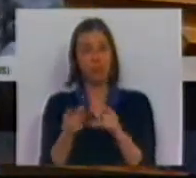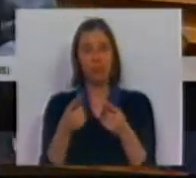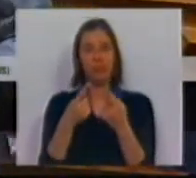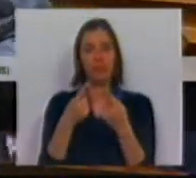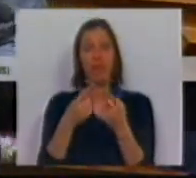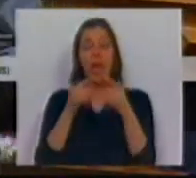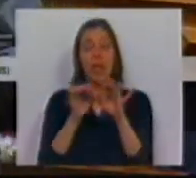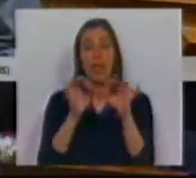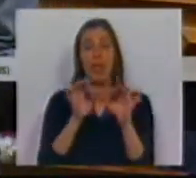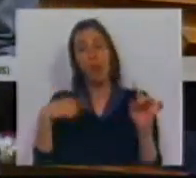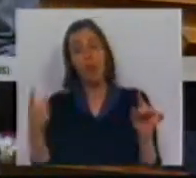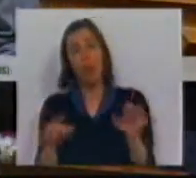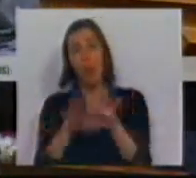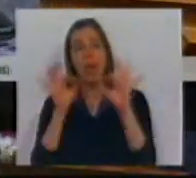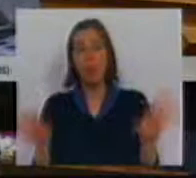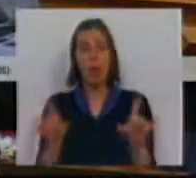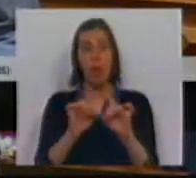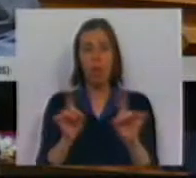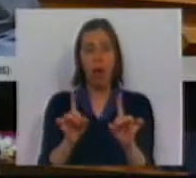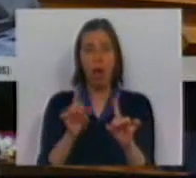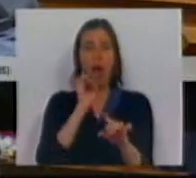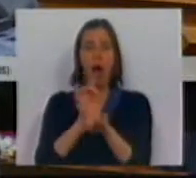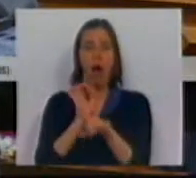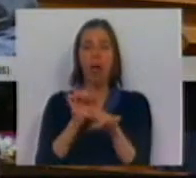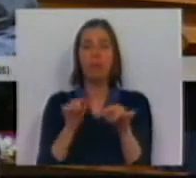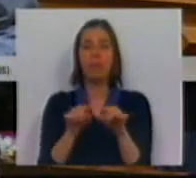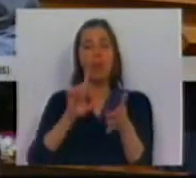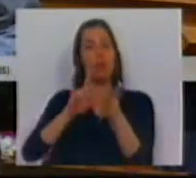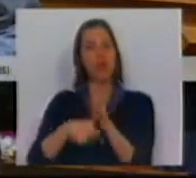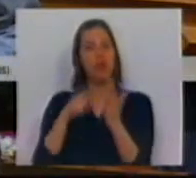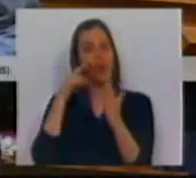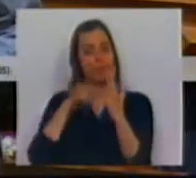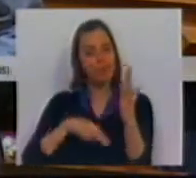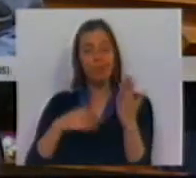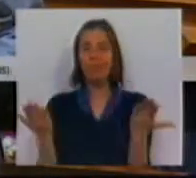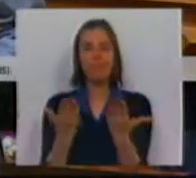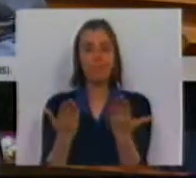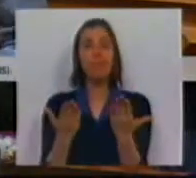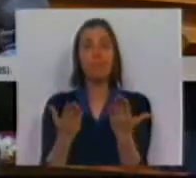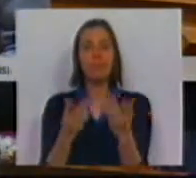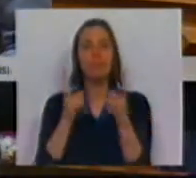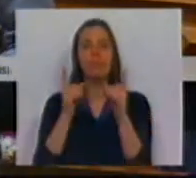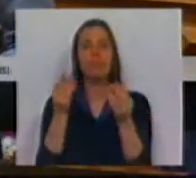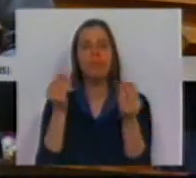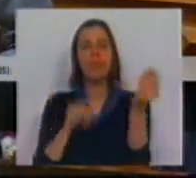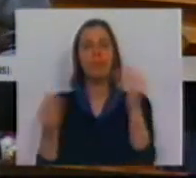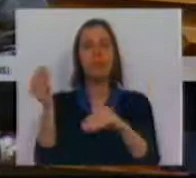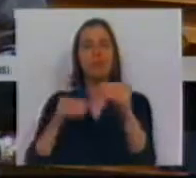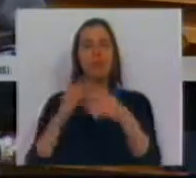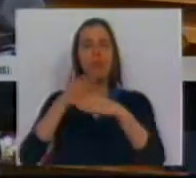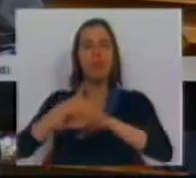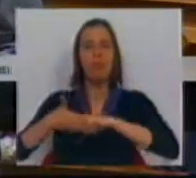a esta que não tem o mesmo tratamento neste projeto que tem a ver com instalações portuárias,